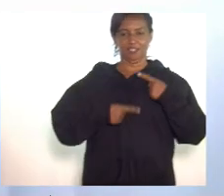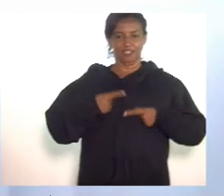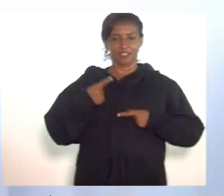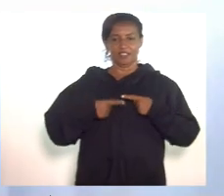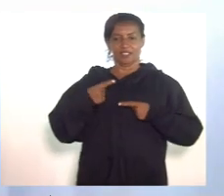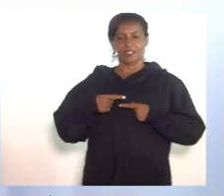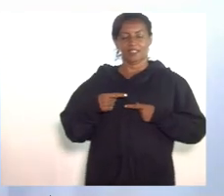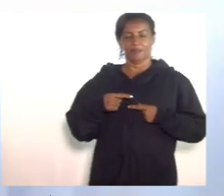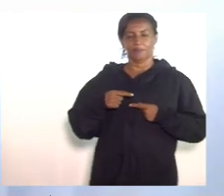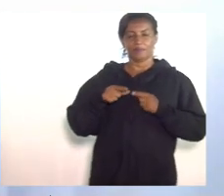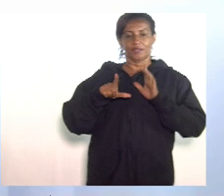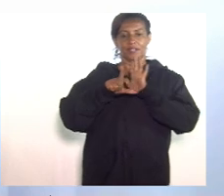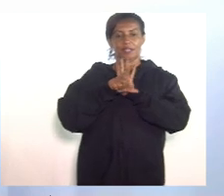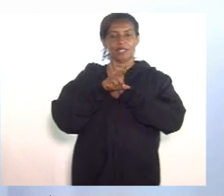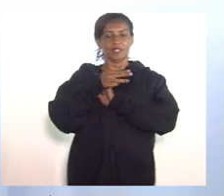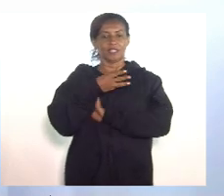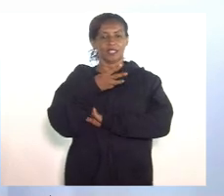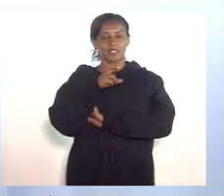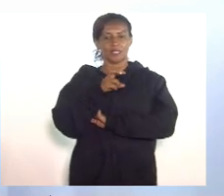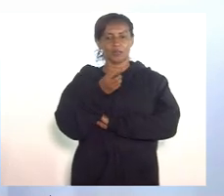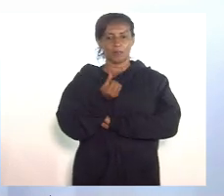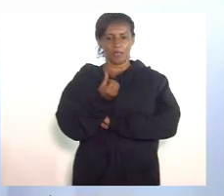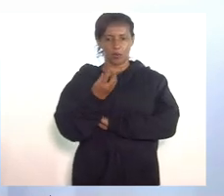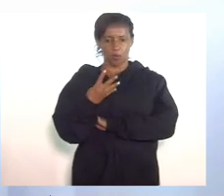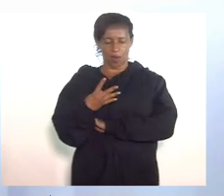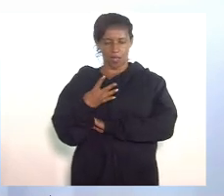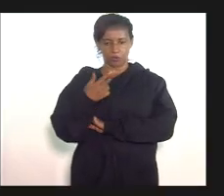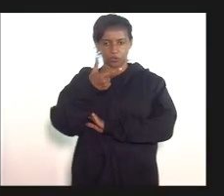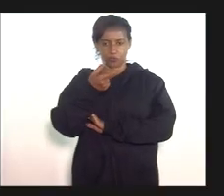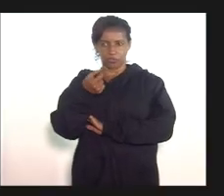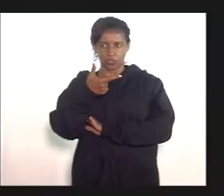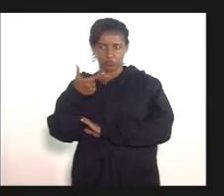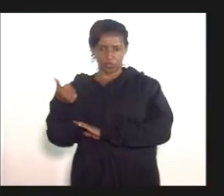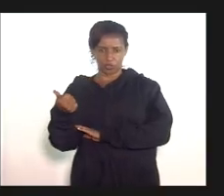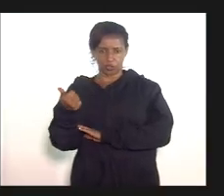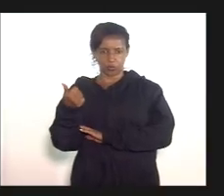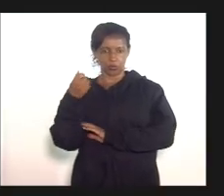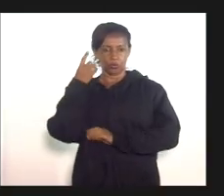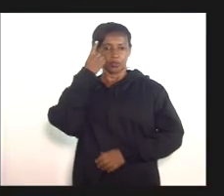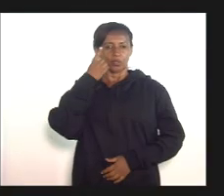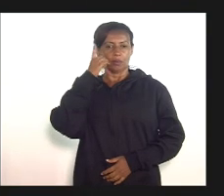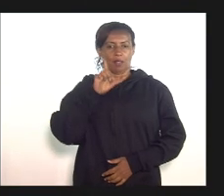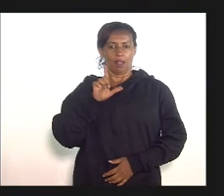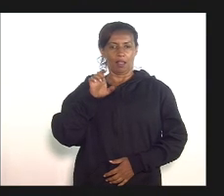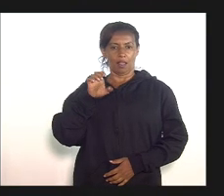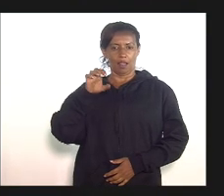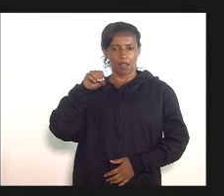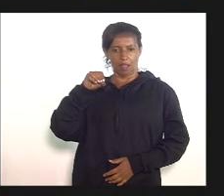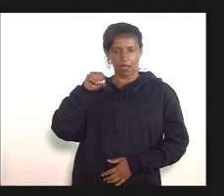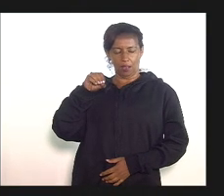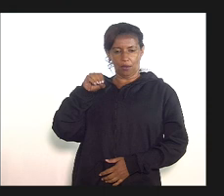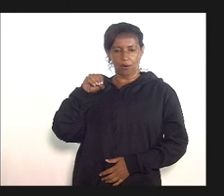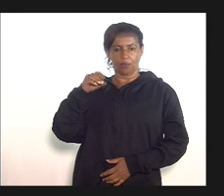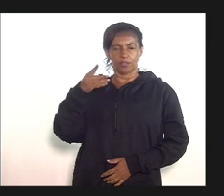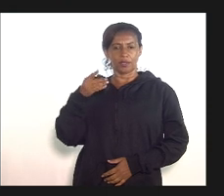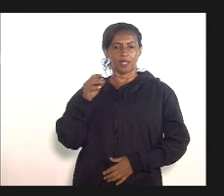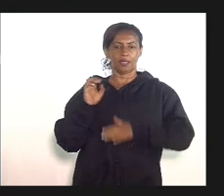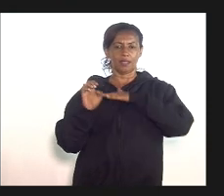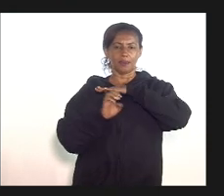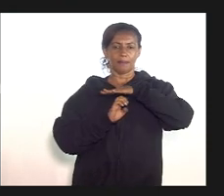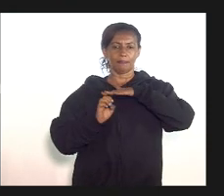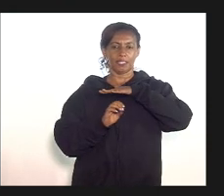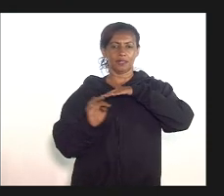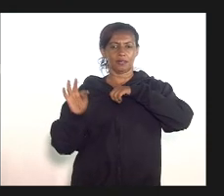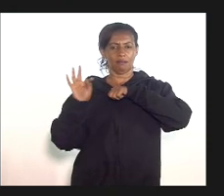de lei 3564 de 2021 de autoria do deputado Léo Vieira que autoriza o enquadramento das empresas de